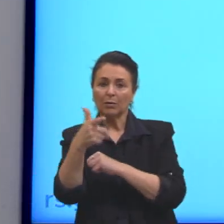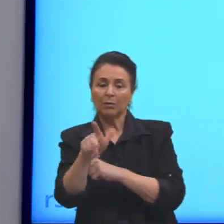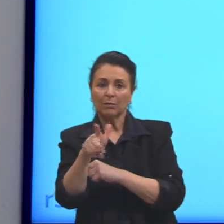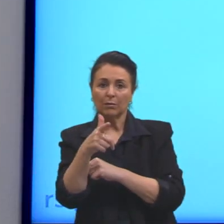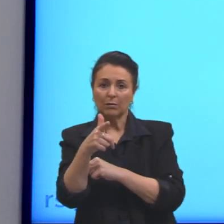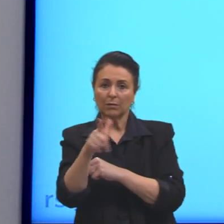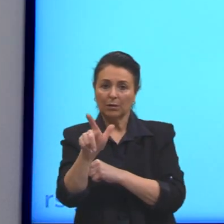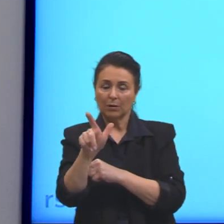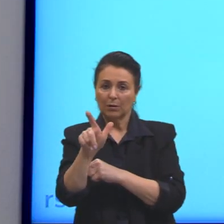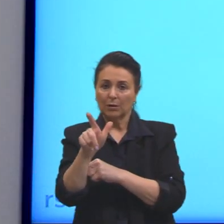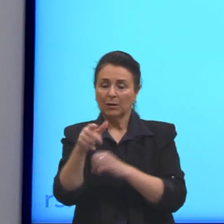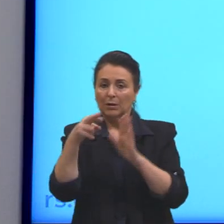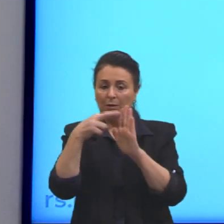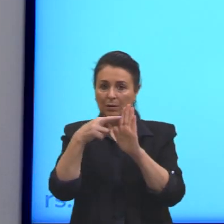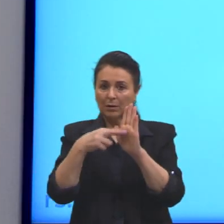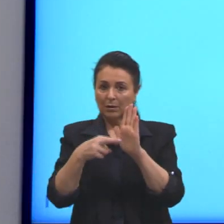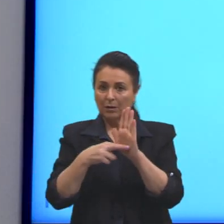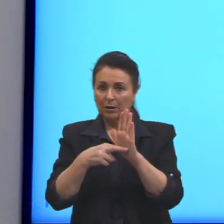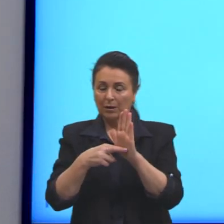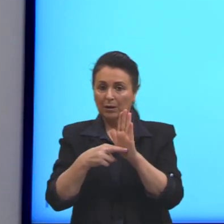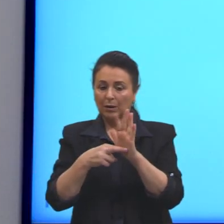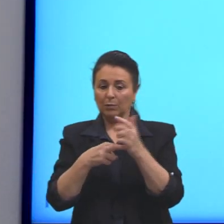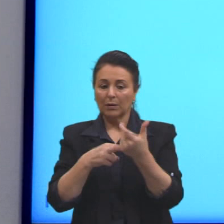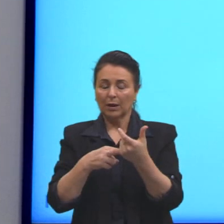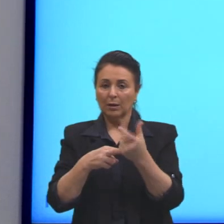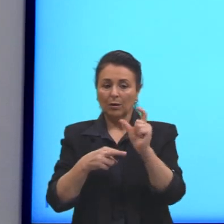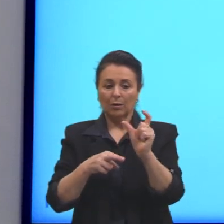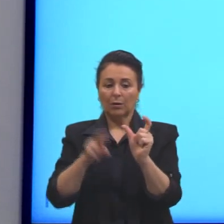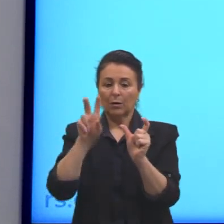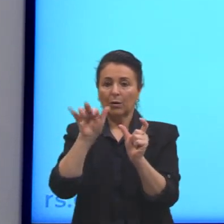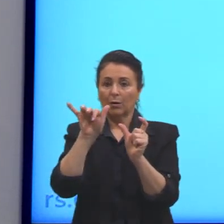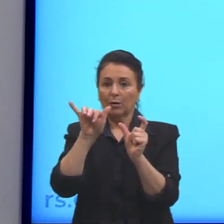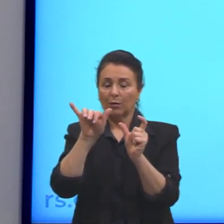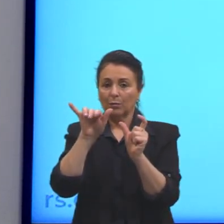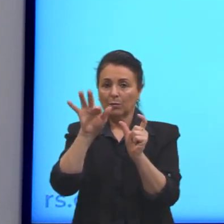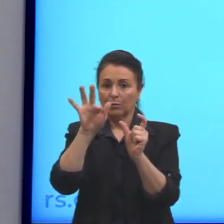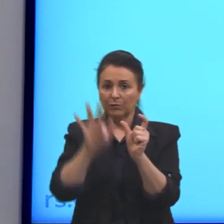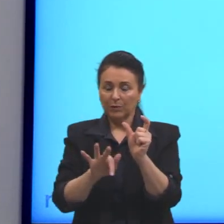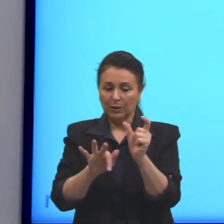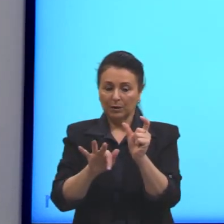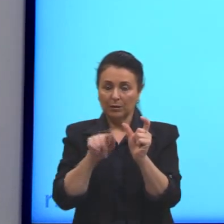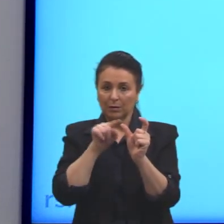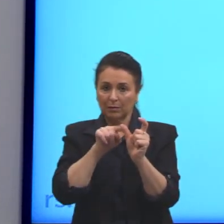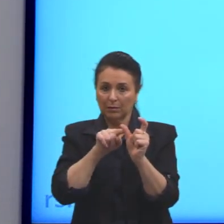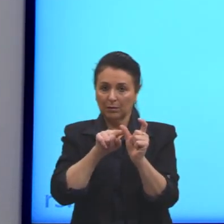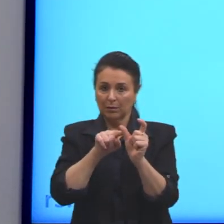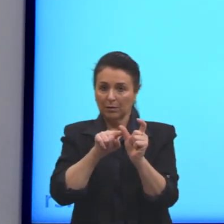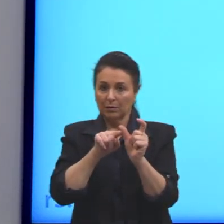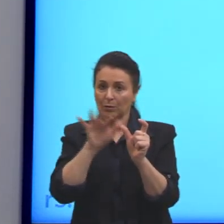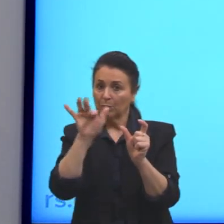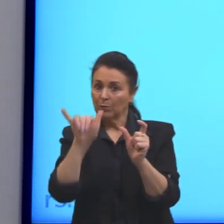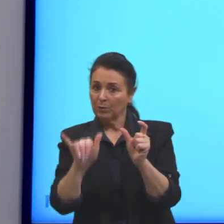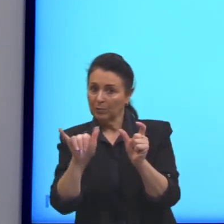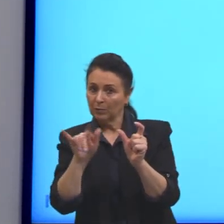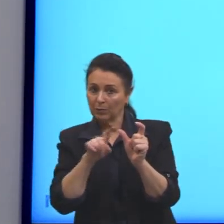dentro dessas terminações, não estão dentro dessas terminações, não terminam em y, todos os outros verbos